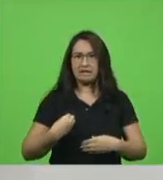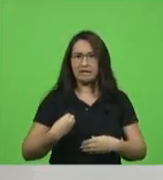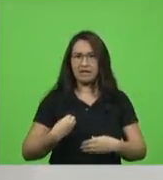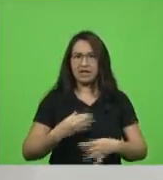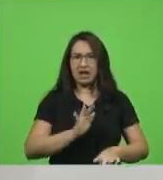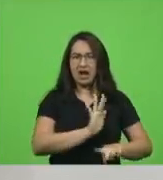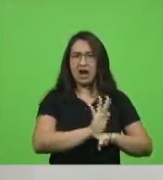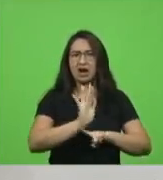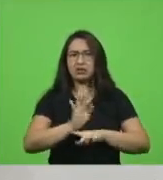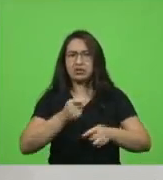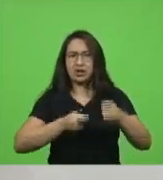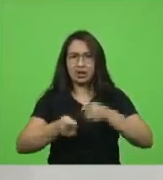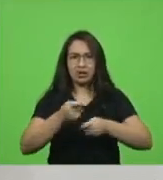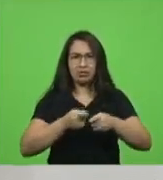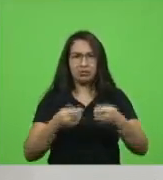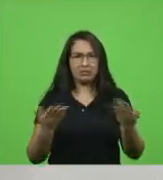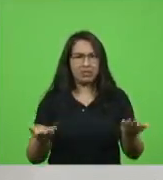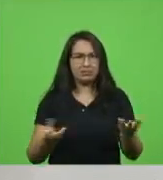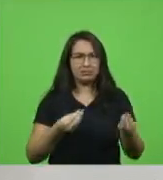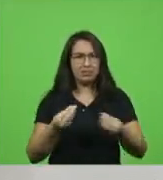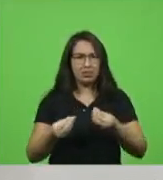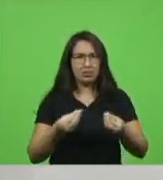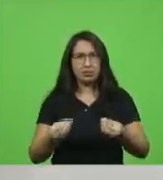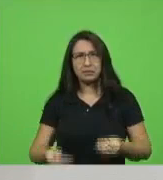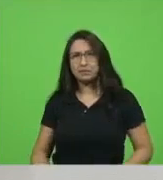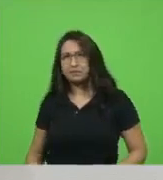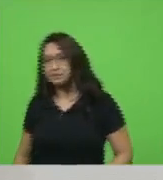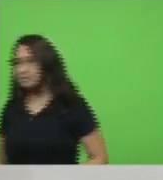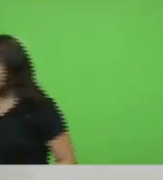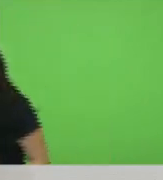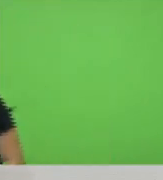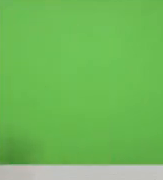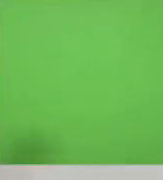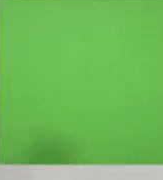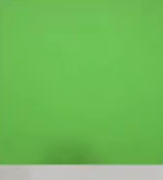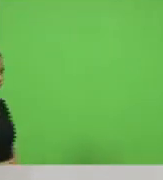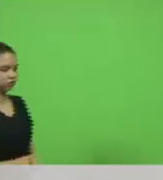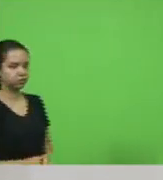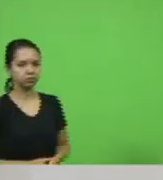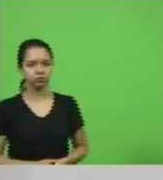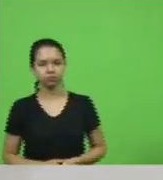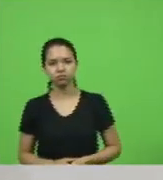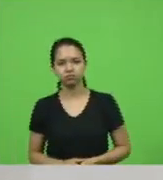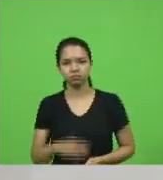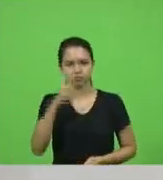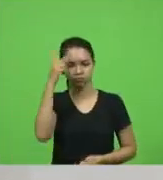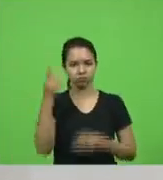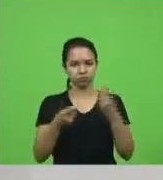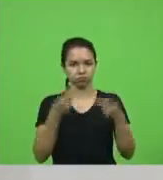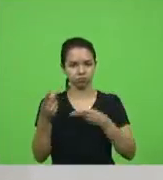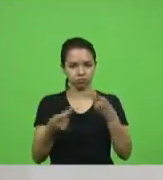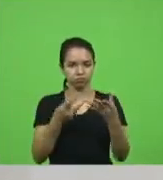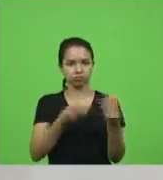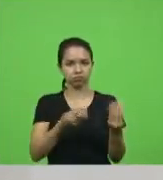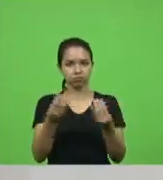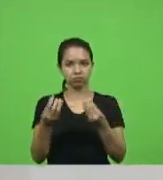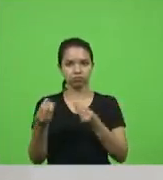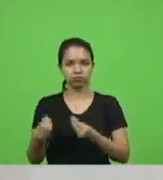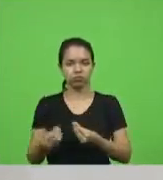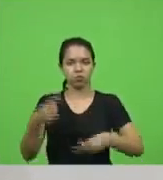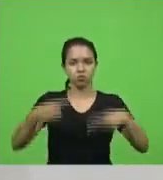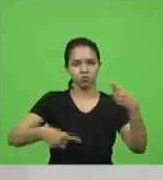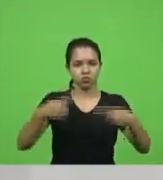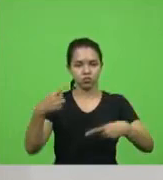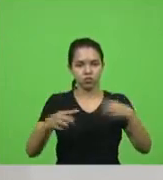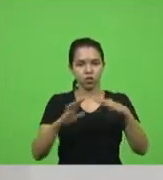da economia e assim a gente ouve muitas aberrações discute se escola abre se escola